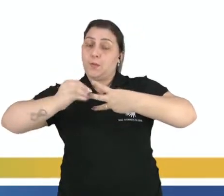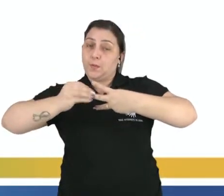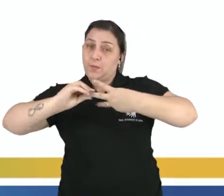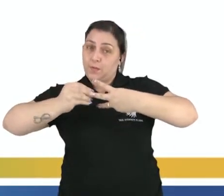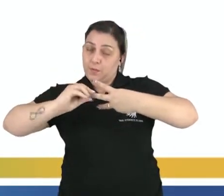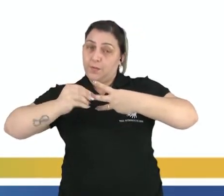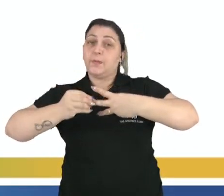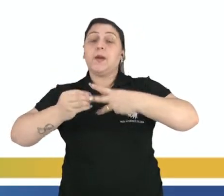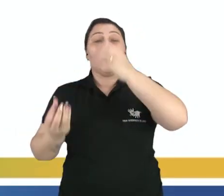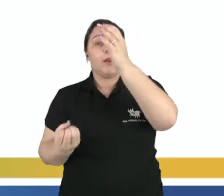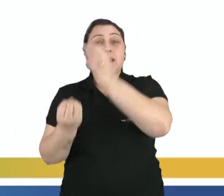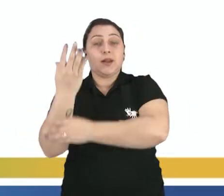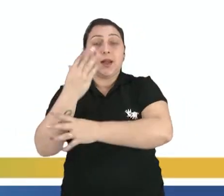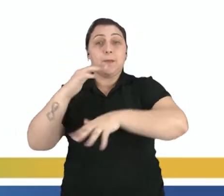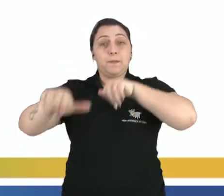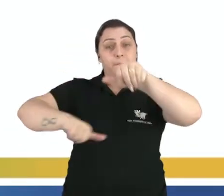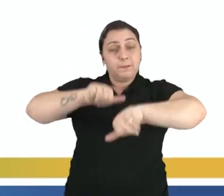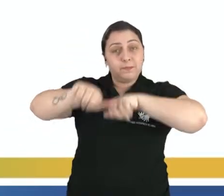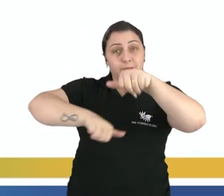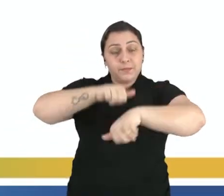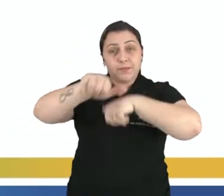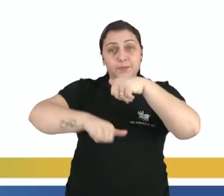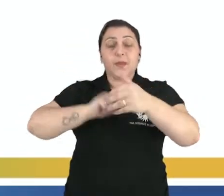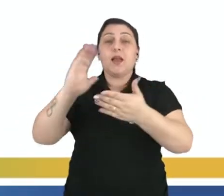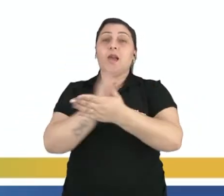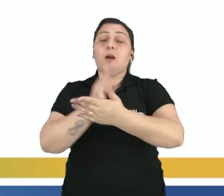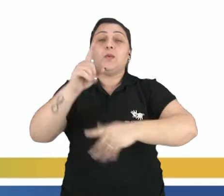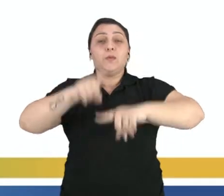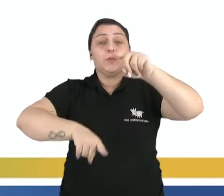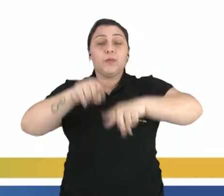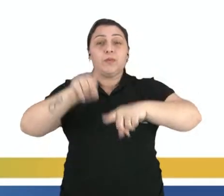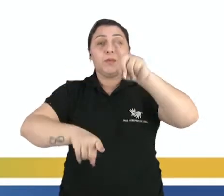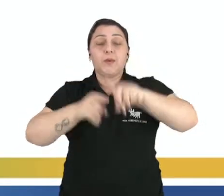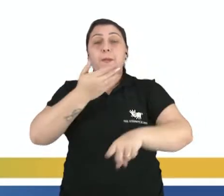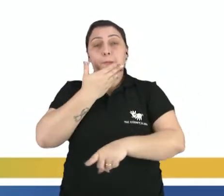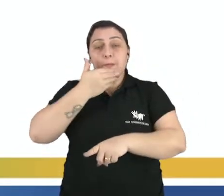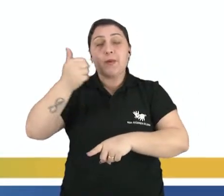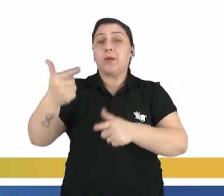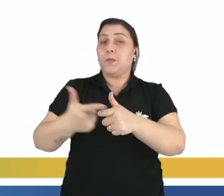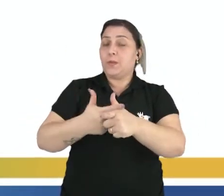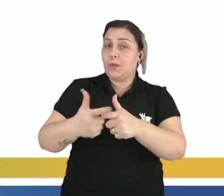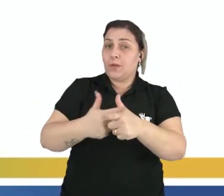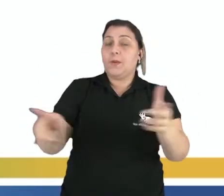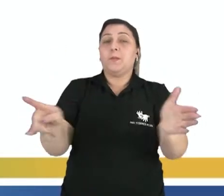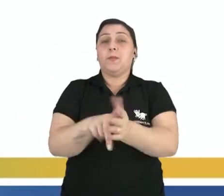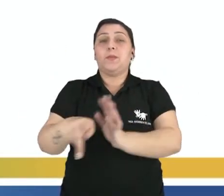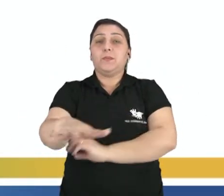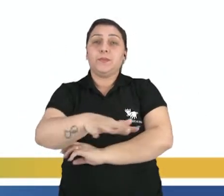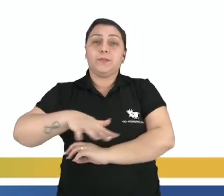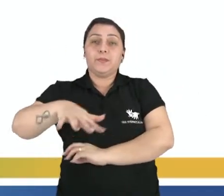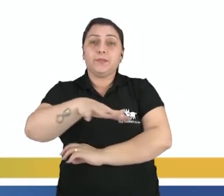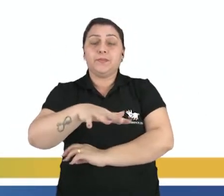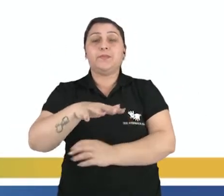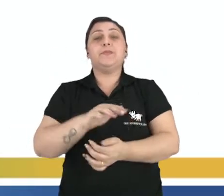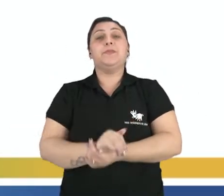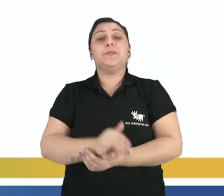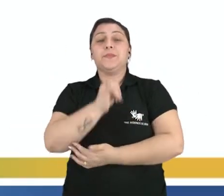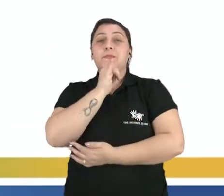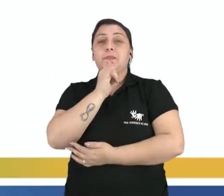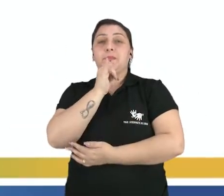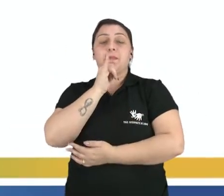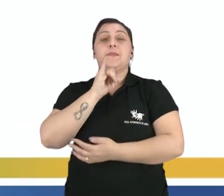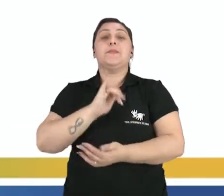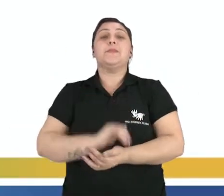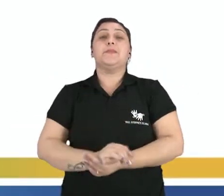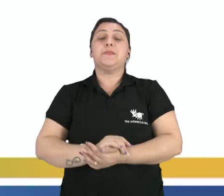para criar, modificar certos produtos e resolver alguns problemas voltados para a sociedade. São exemplos,